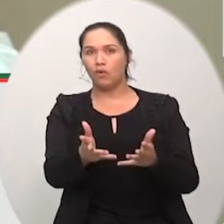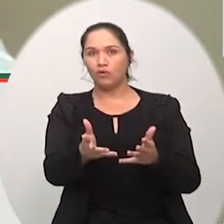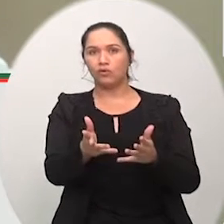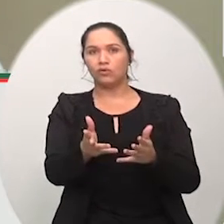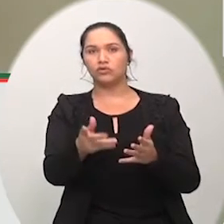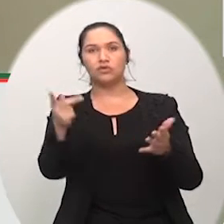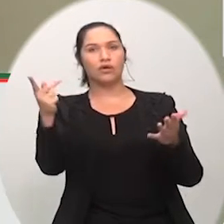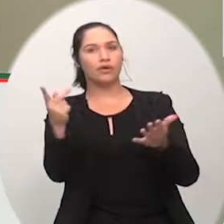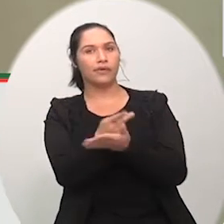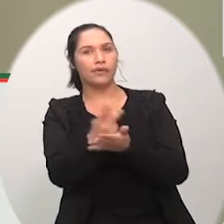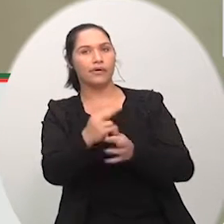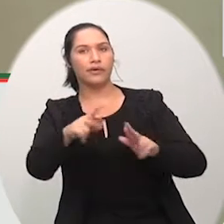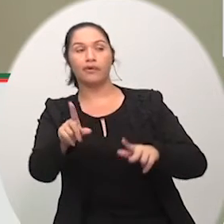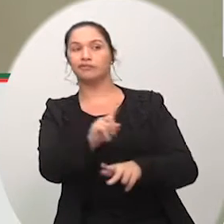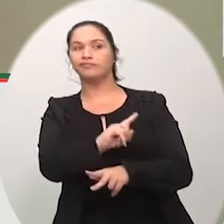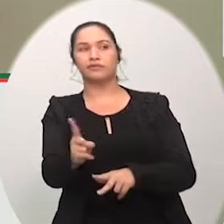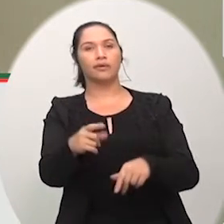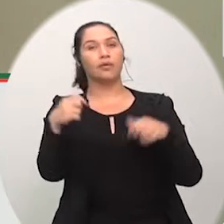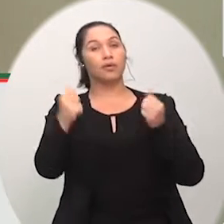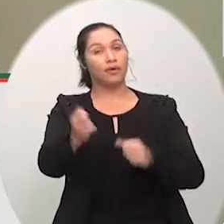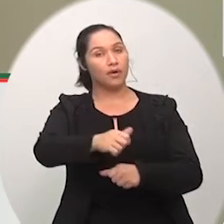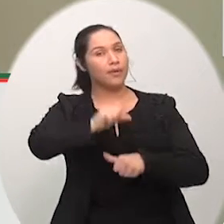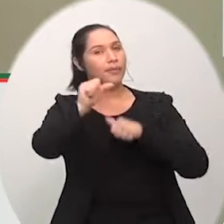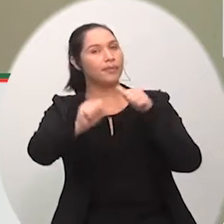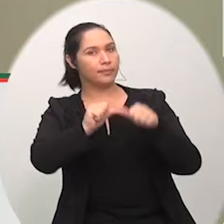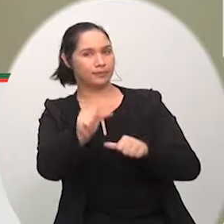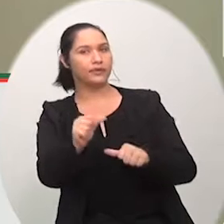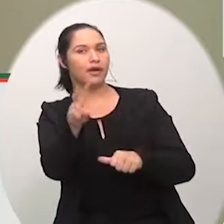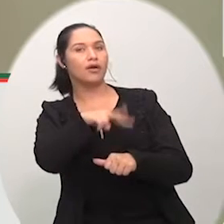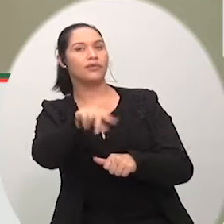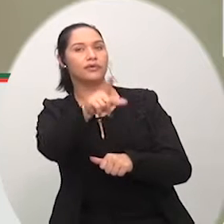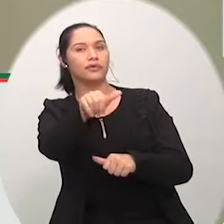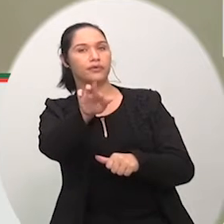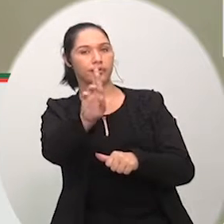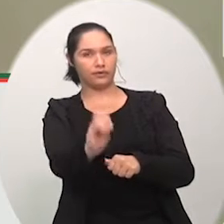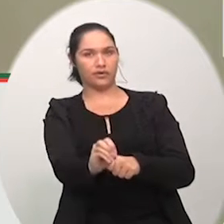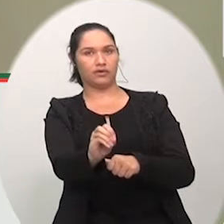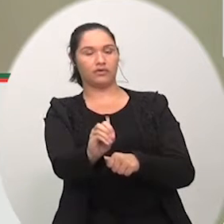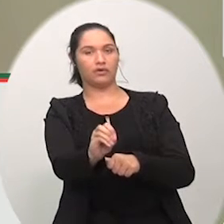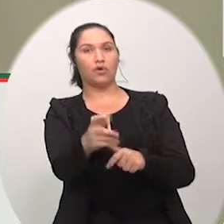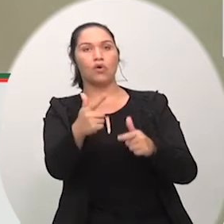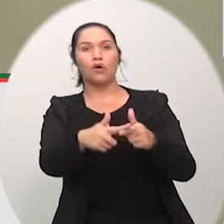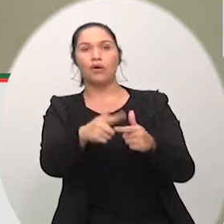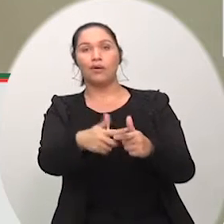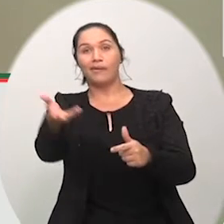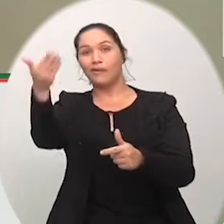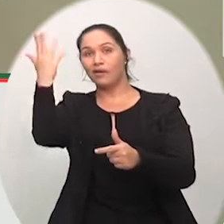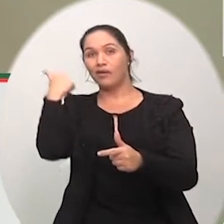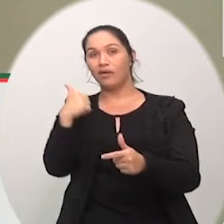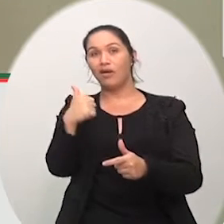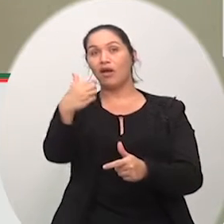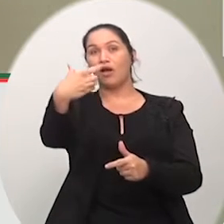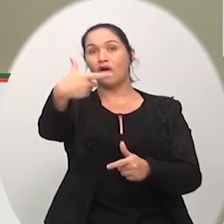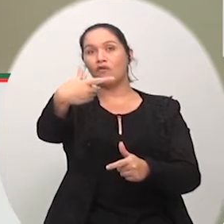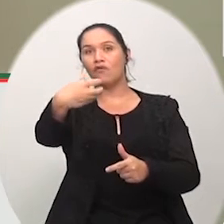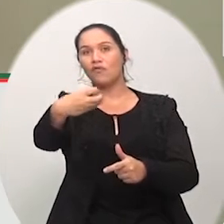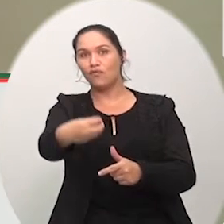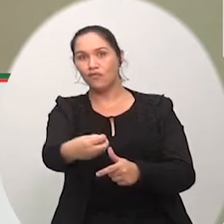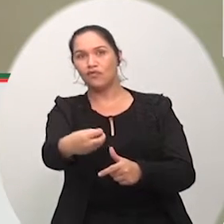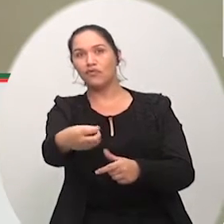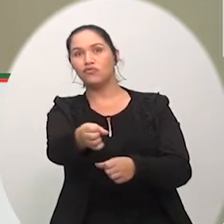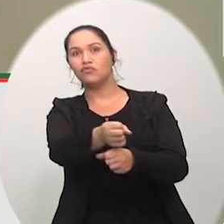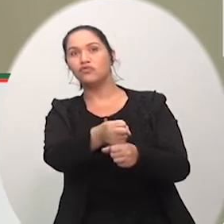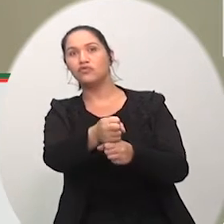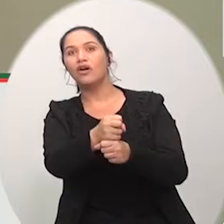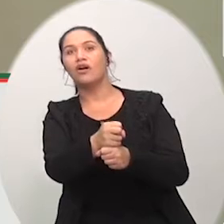dá todo esse tempo, vereador Jair, não dá essa concessão de vinte e poucos anos que foi dada para uma empresa que veio lá de Cuiabá,